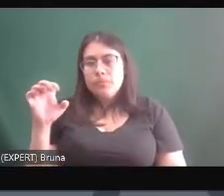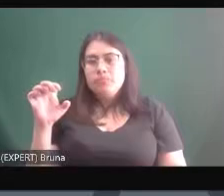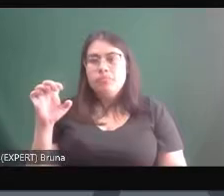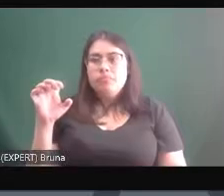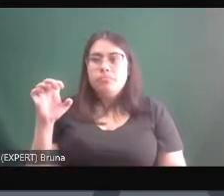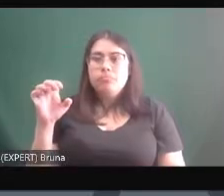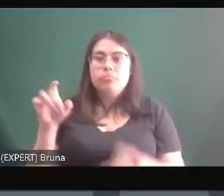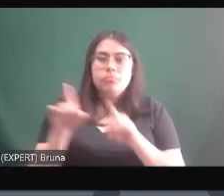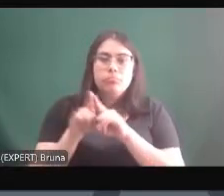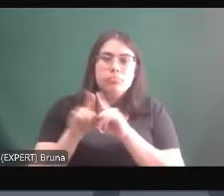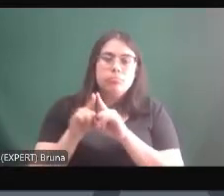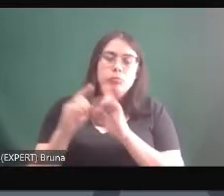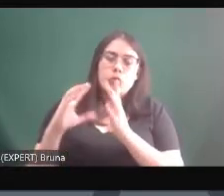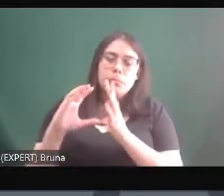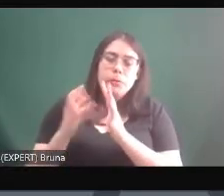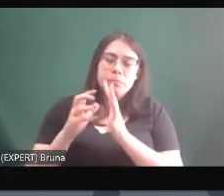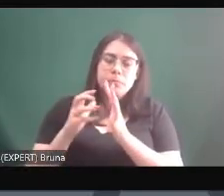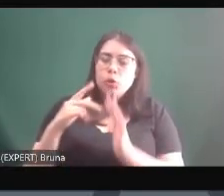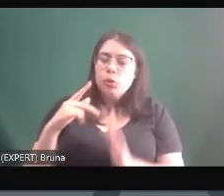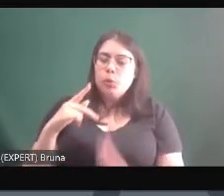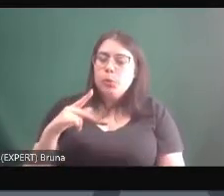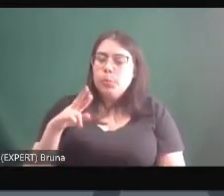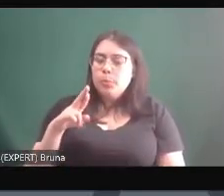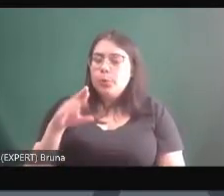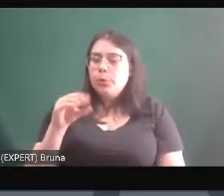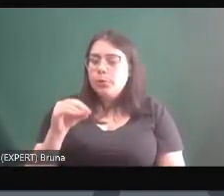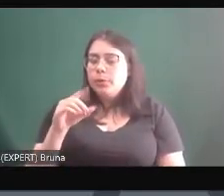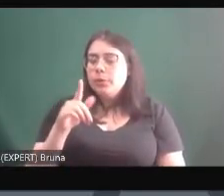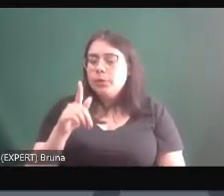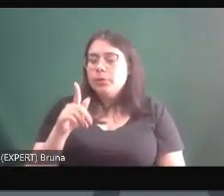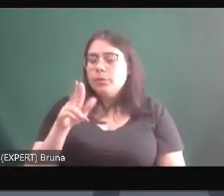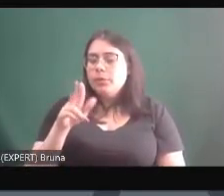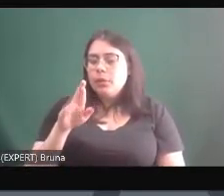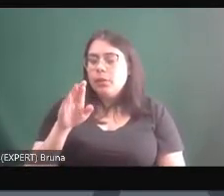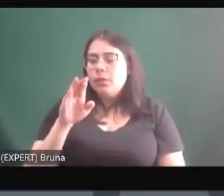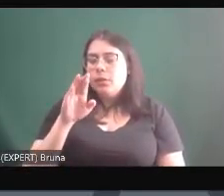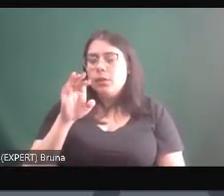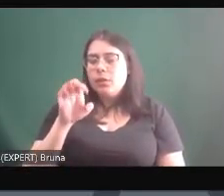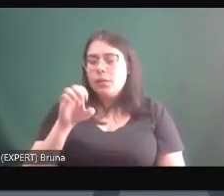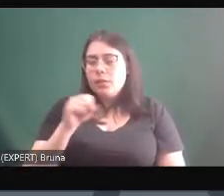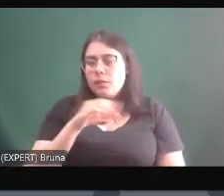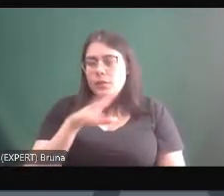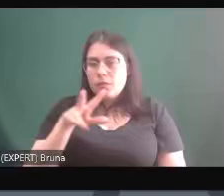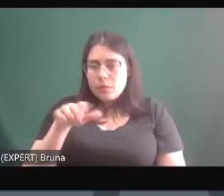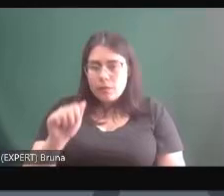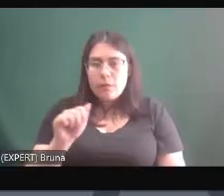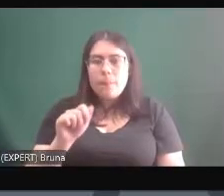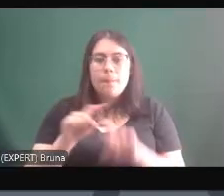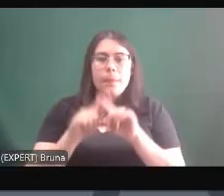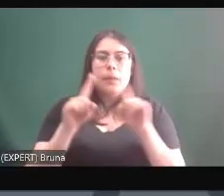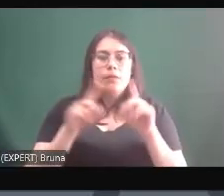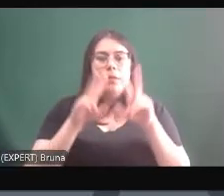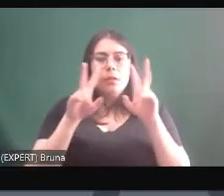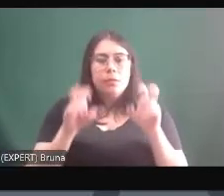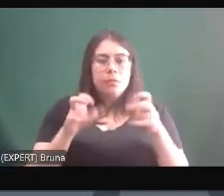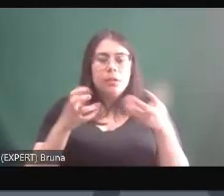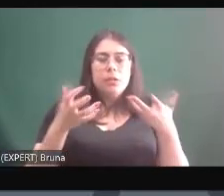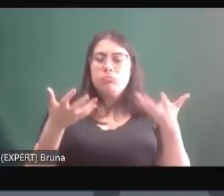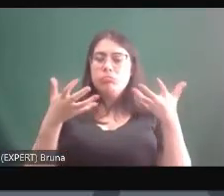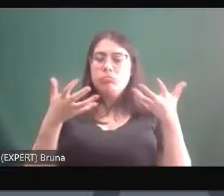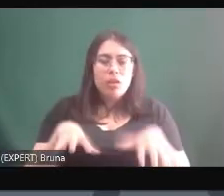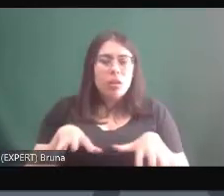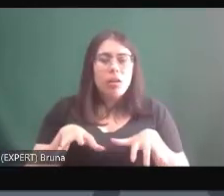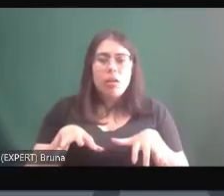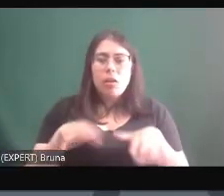progressistas a uma distância segura do tema da segurança pública ninguém queria muito